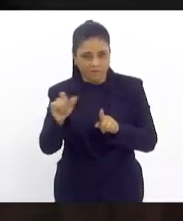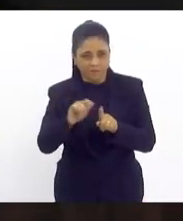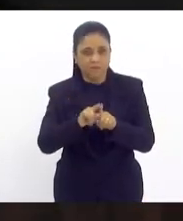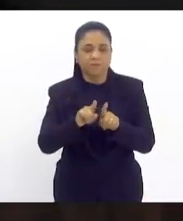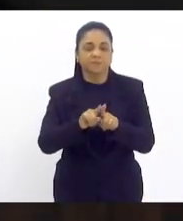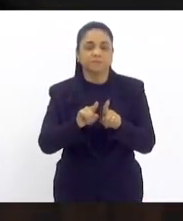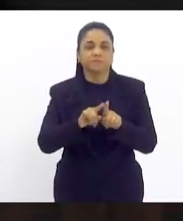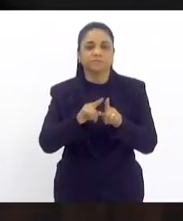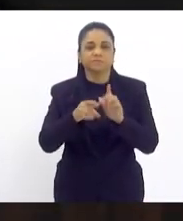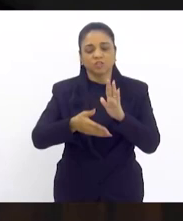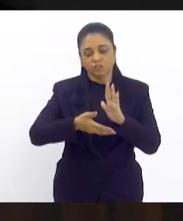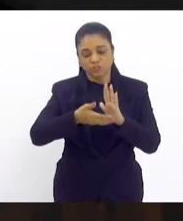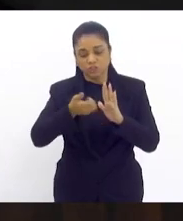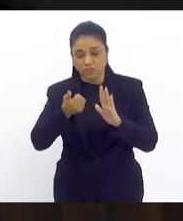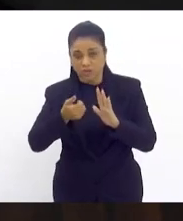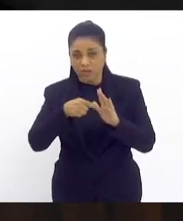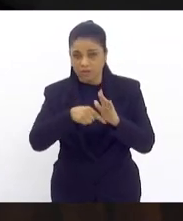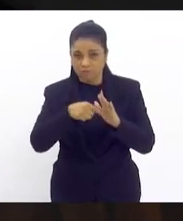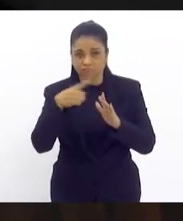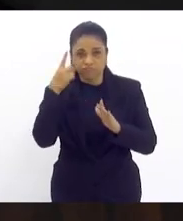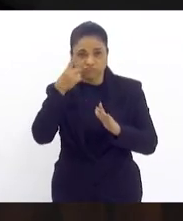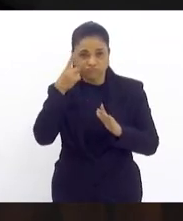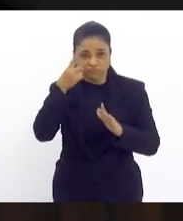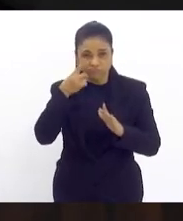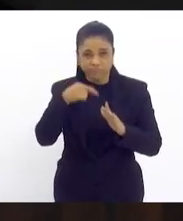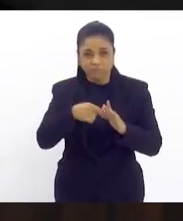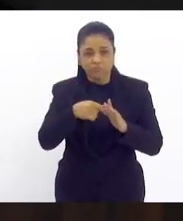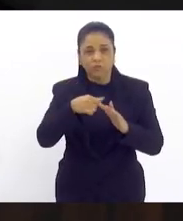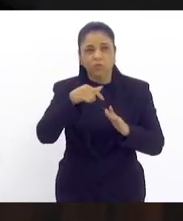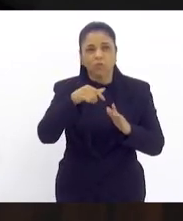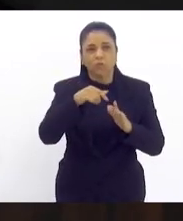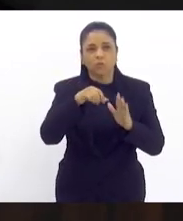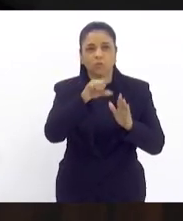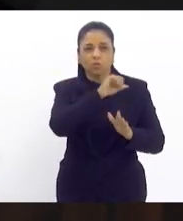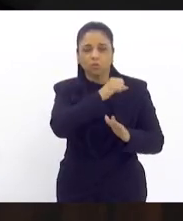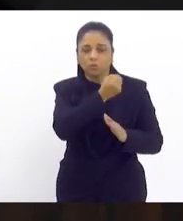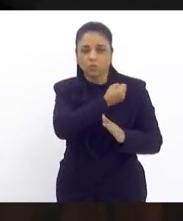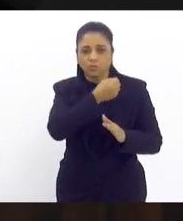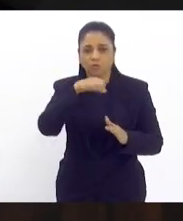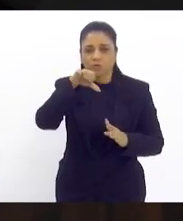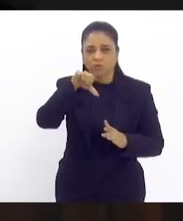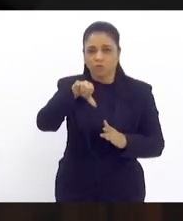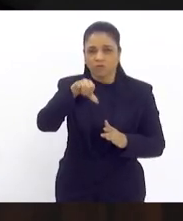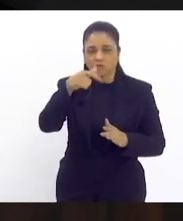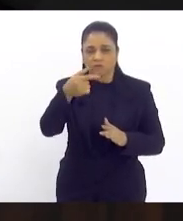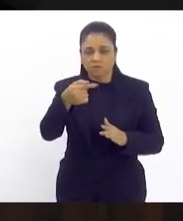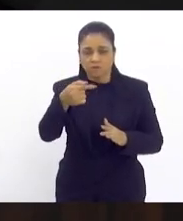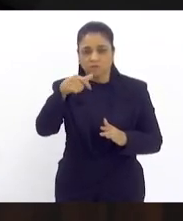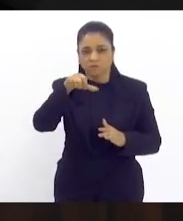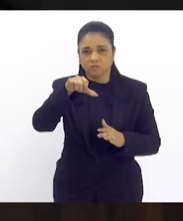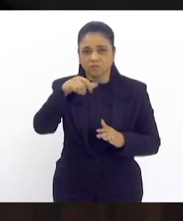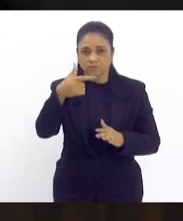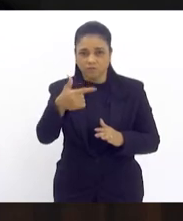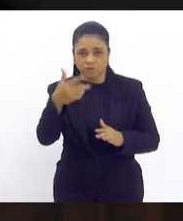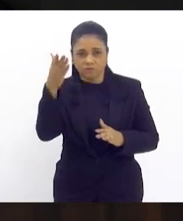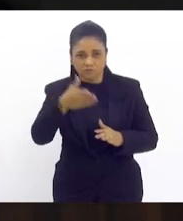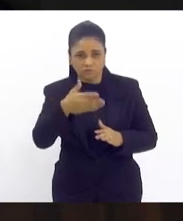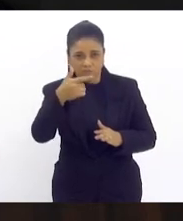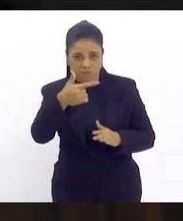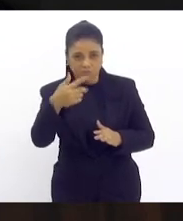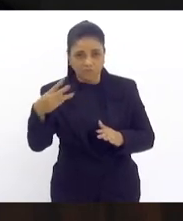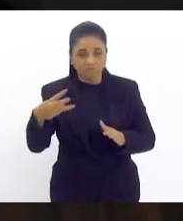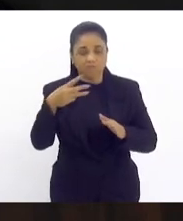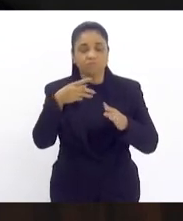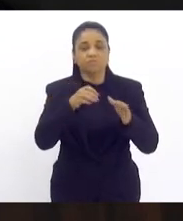Retirada, pedido do autor, é o 97 de 23, deputado Brasão. Anuncio, em tramitação